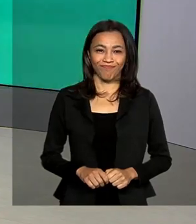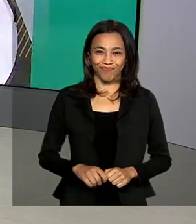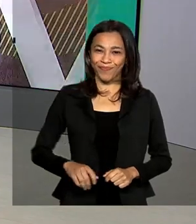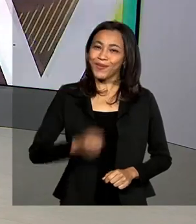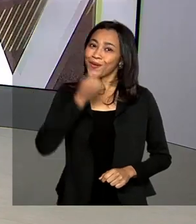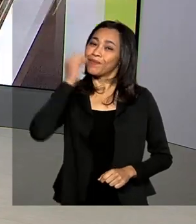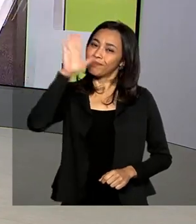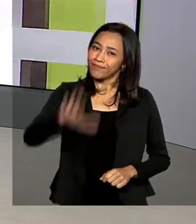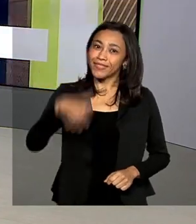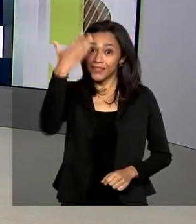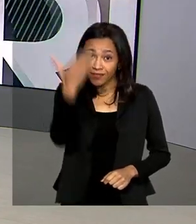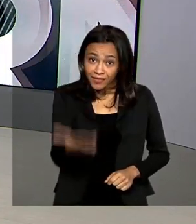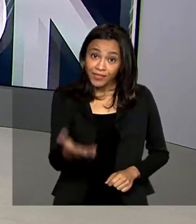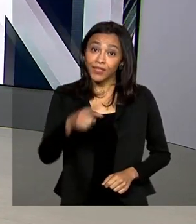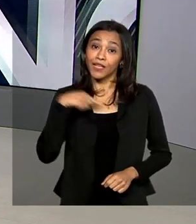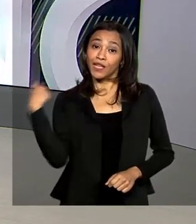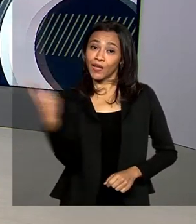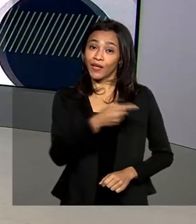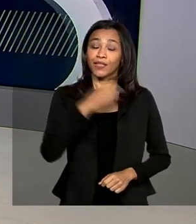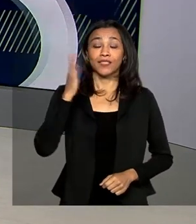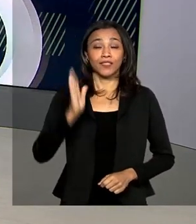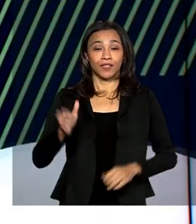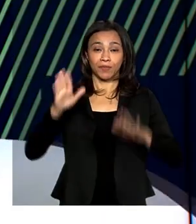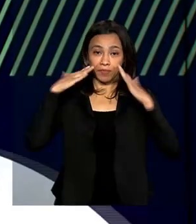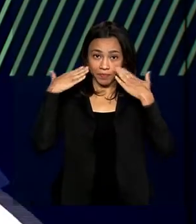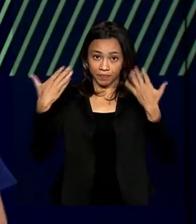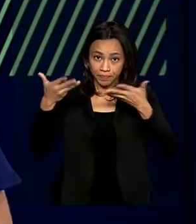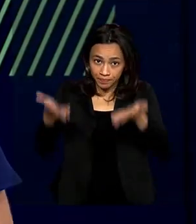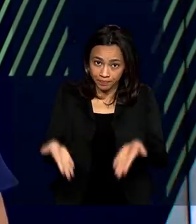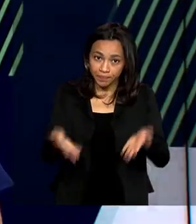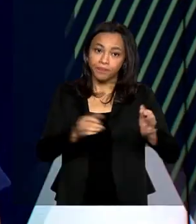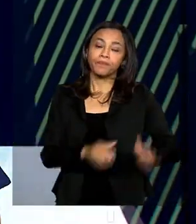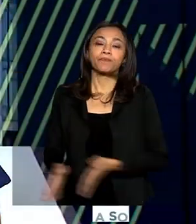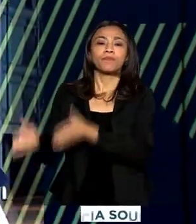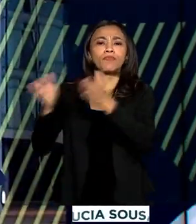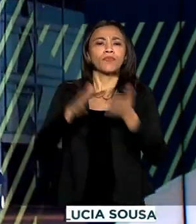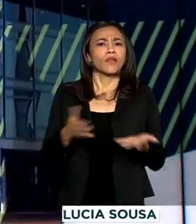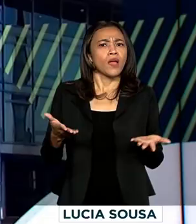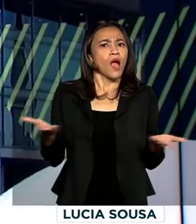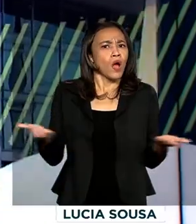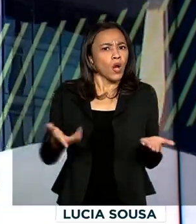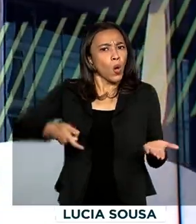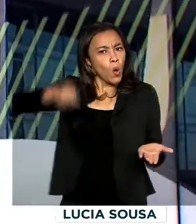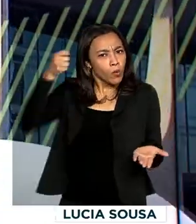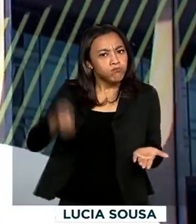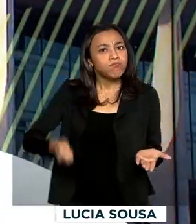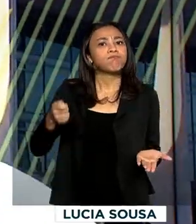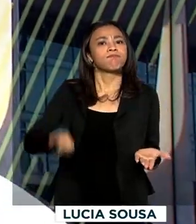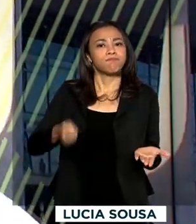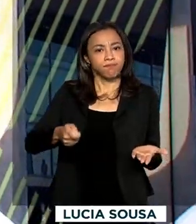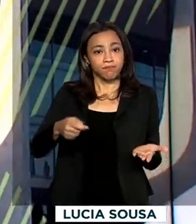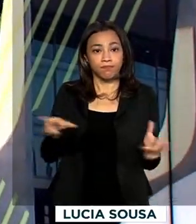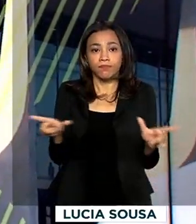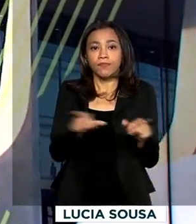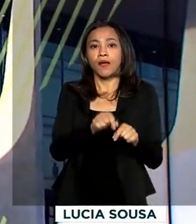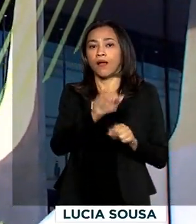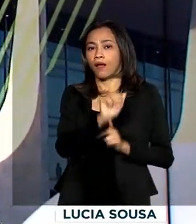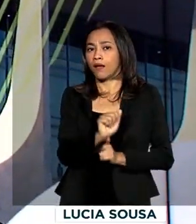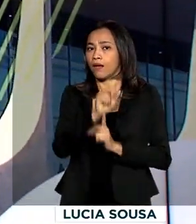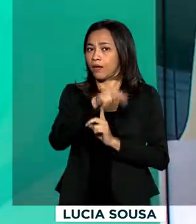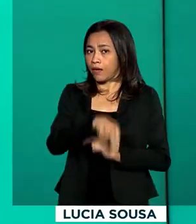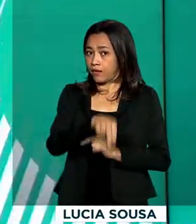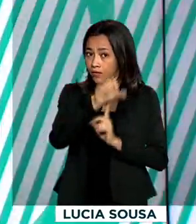Boa tarde para você, o governo agora está de volta. Agora é obrigatório. A Agência Nacional de Saúde